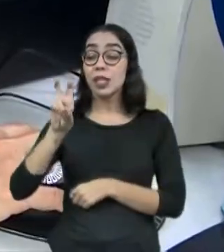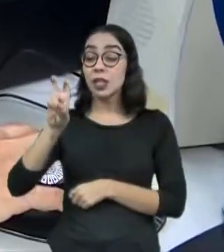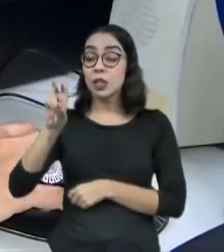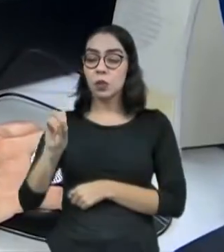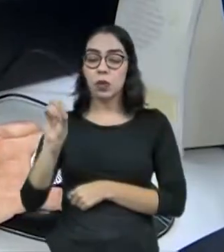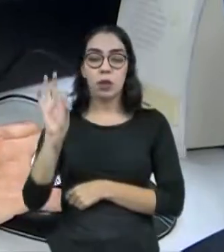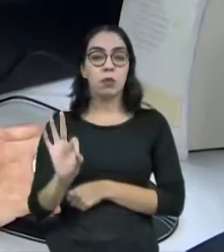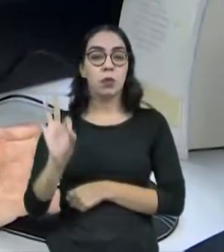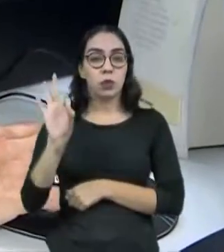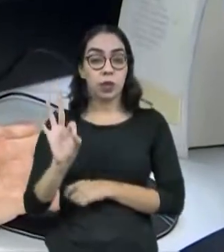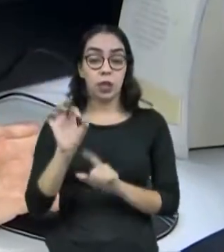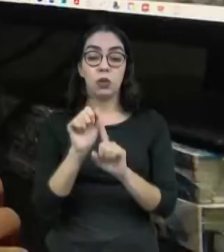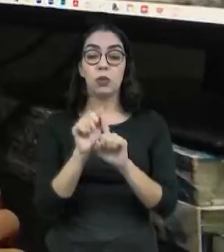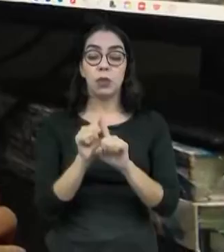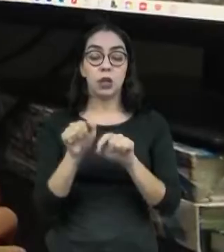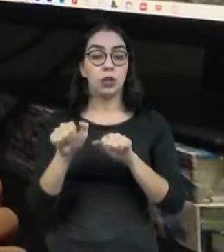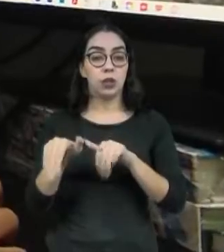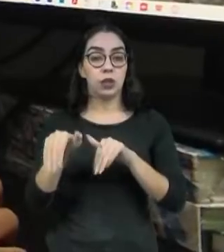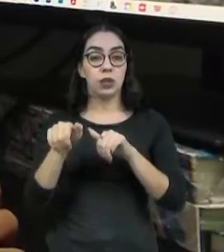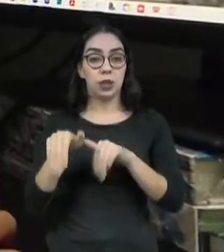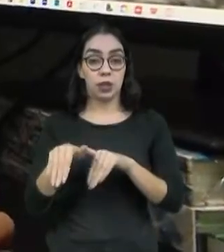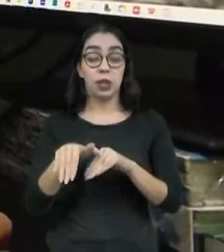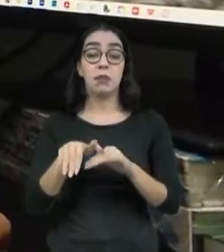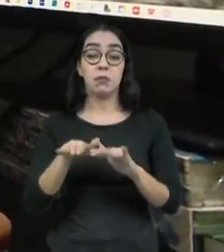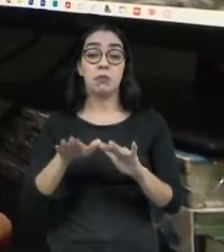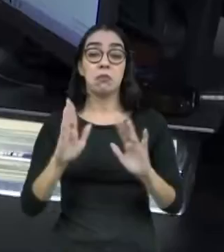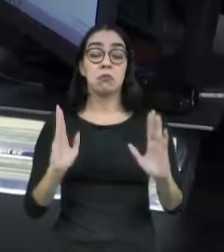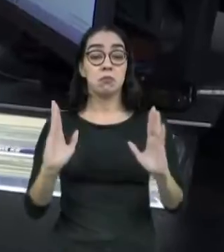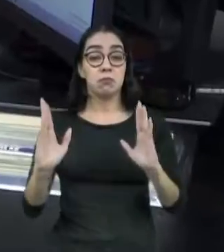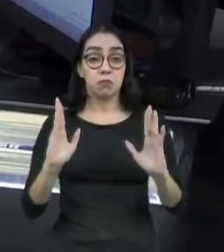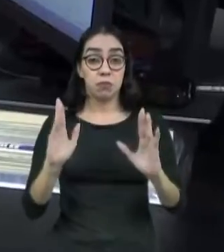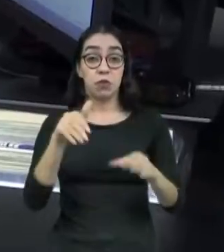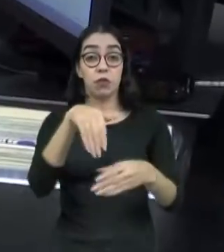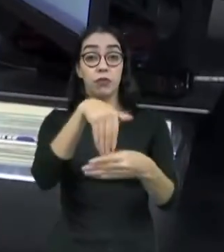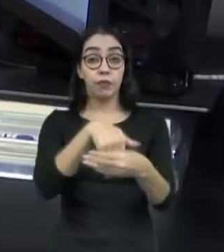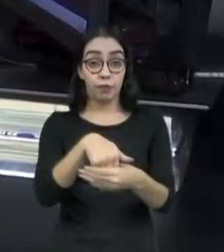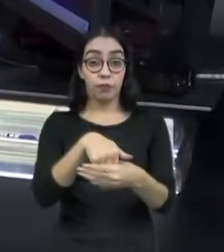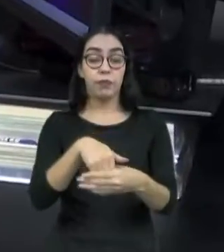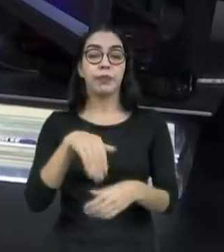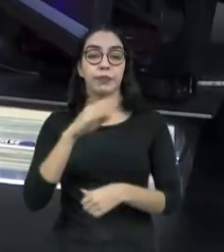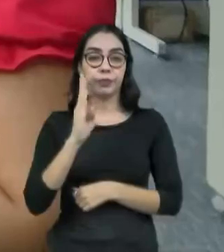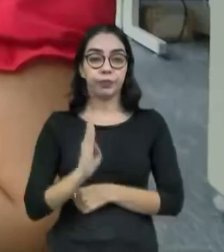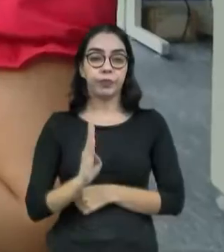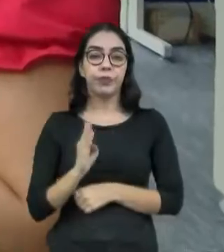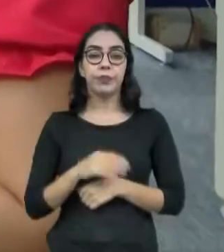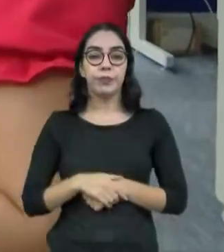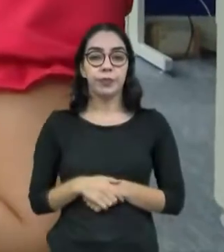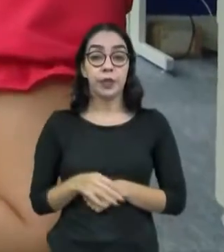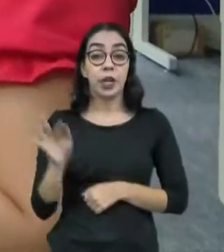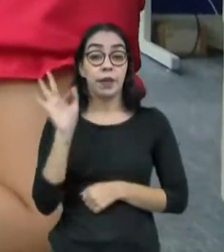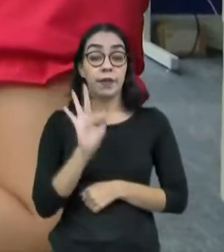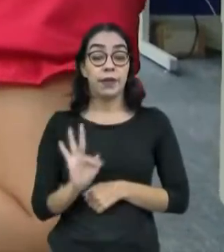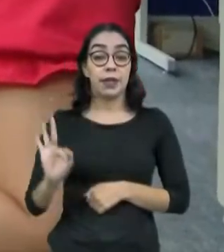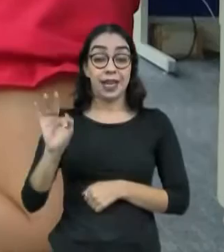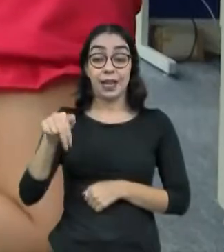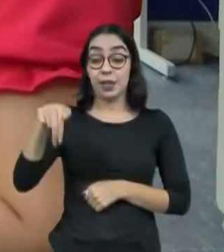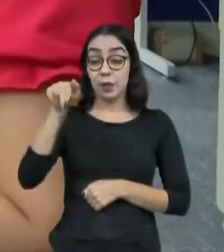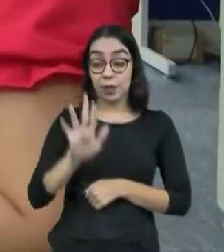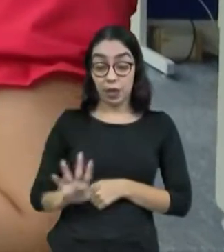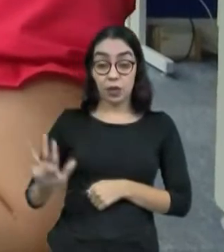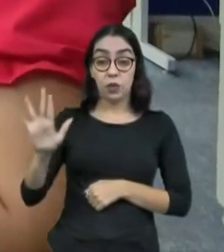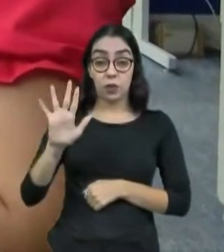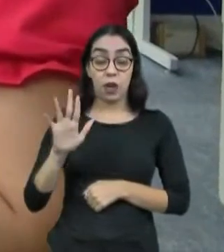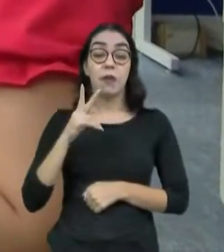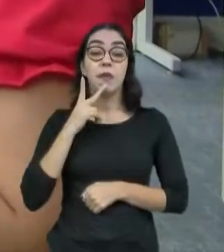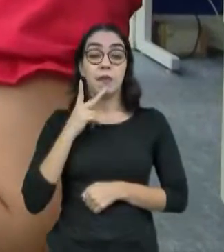em setembro, período que marca o início das eleições no país. A Federação Nacional dos Jornalistas diz que o